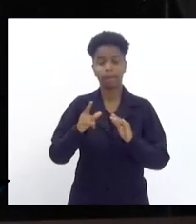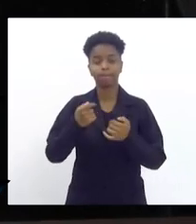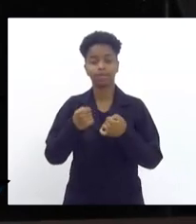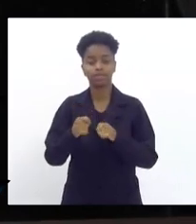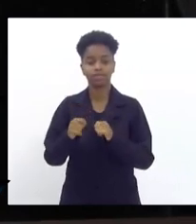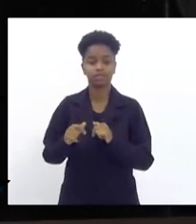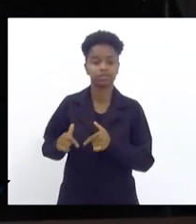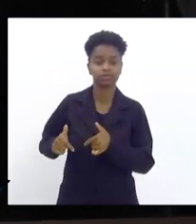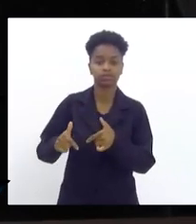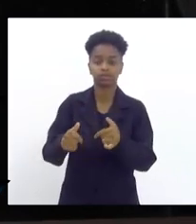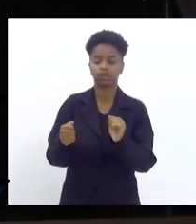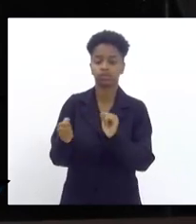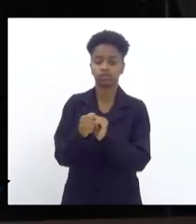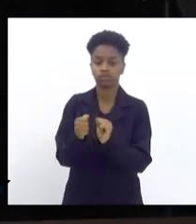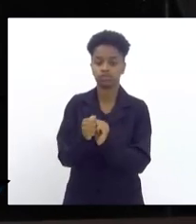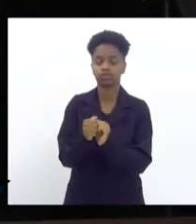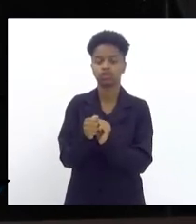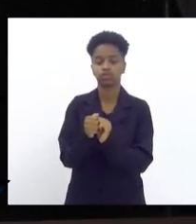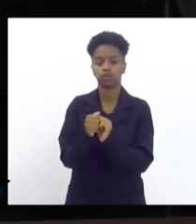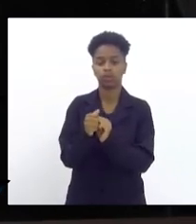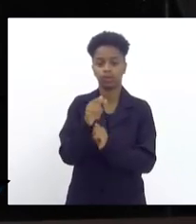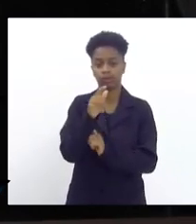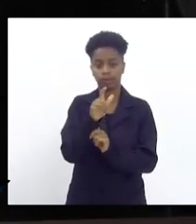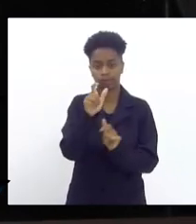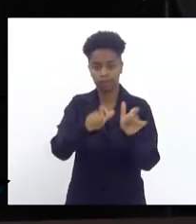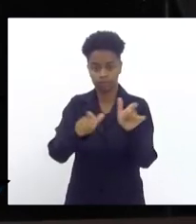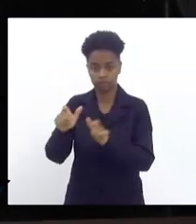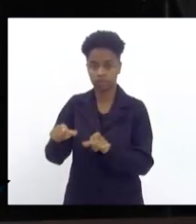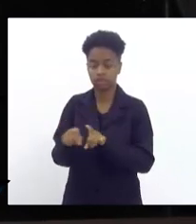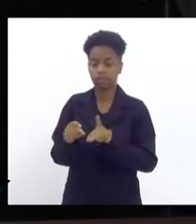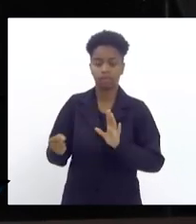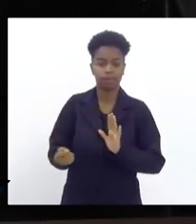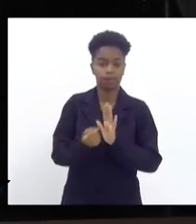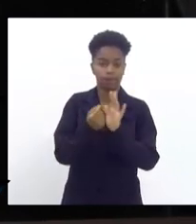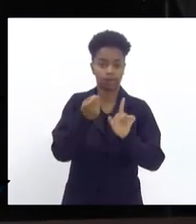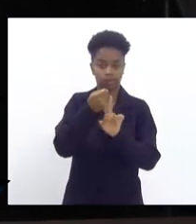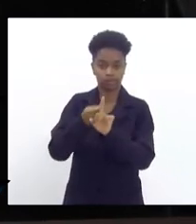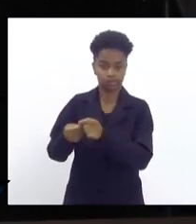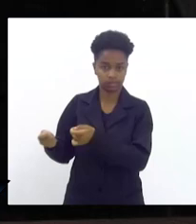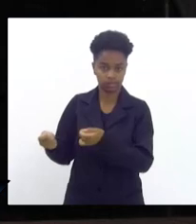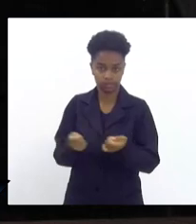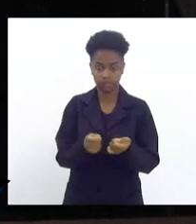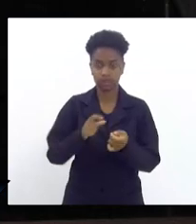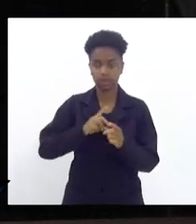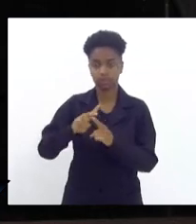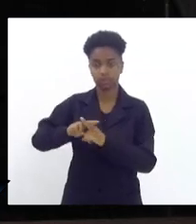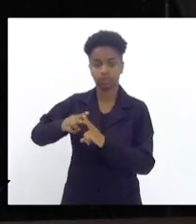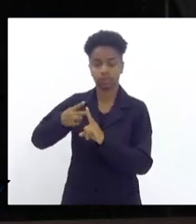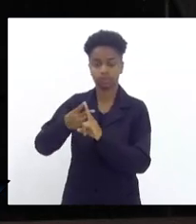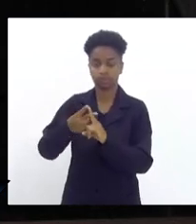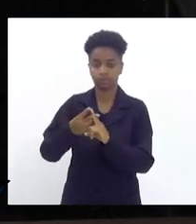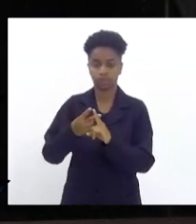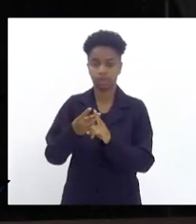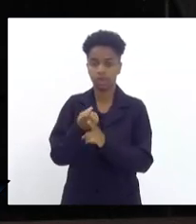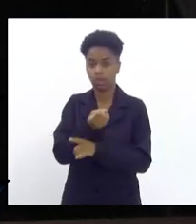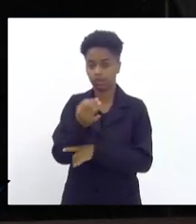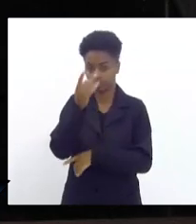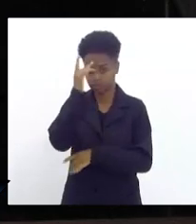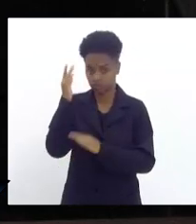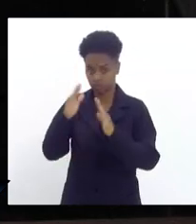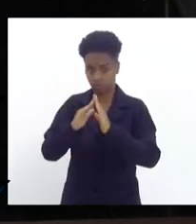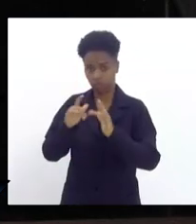solicitação junto a prestadores de serviço o consumo máximo mensal estabelecido no cabo desse artigo será multiplicado pelo número total de condominiais